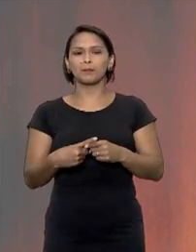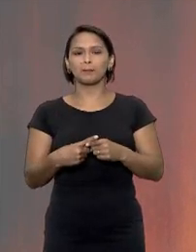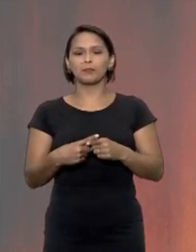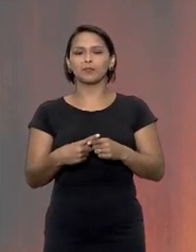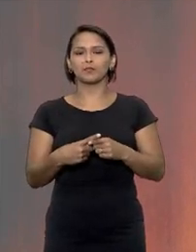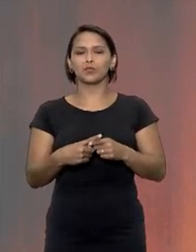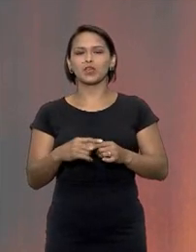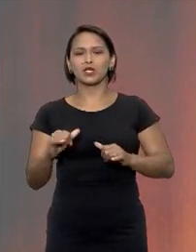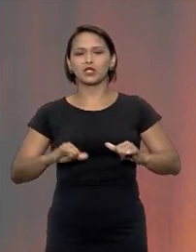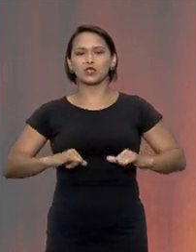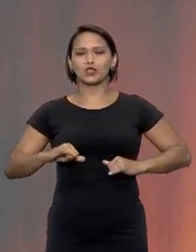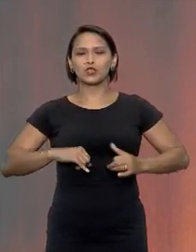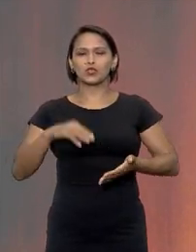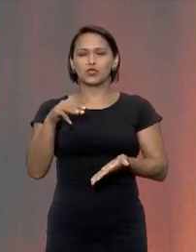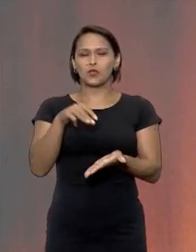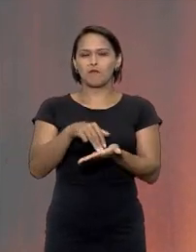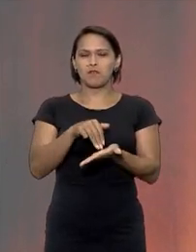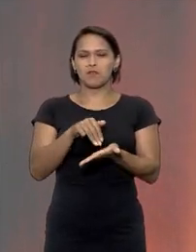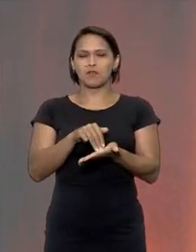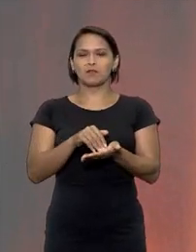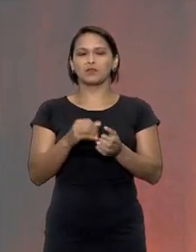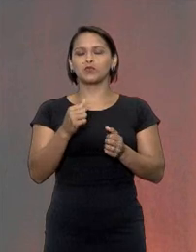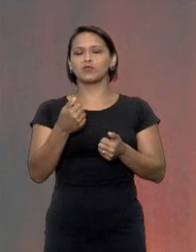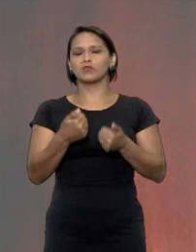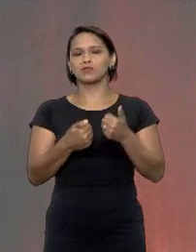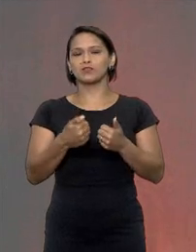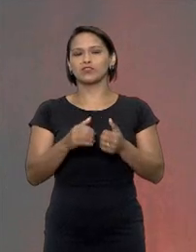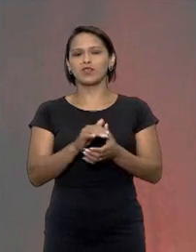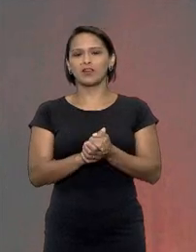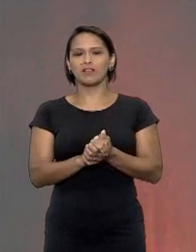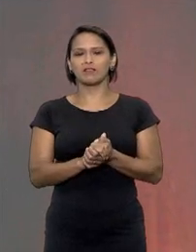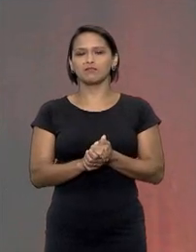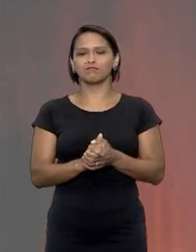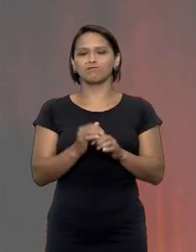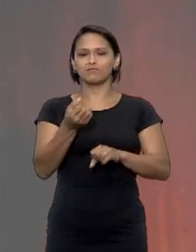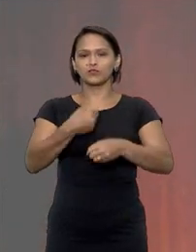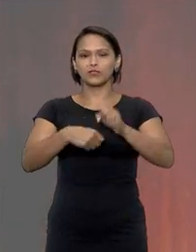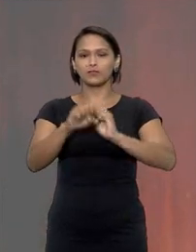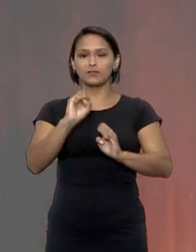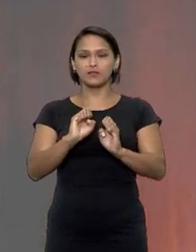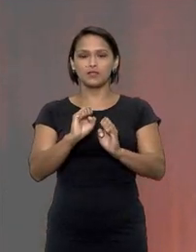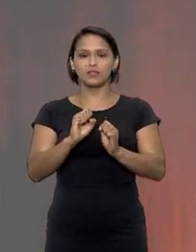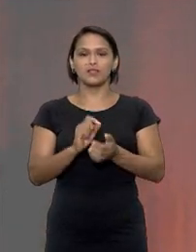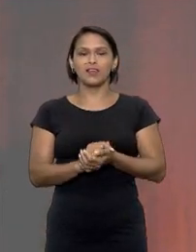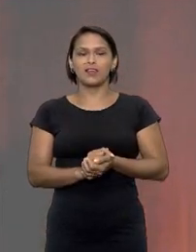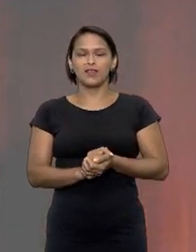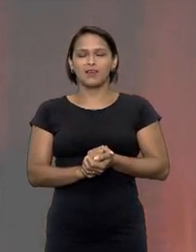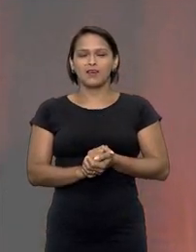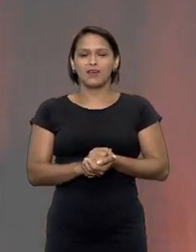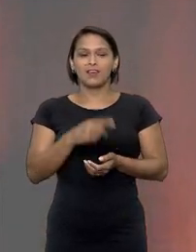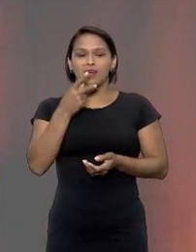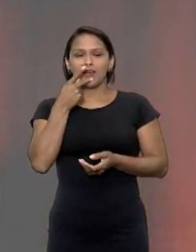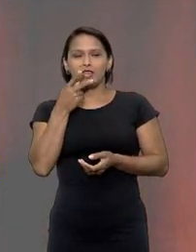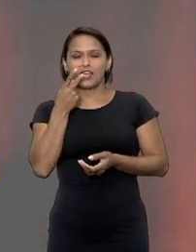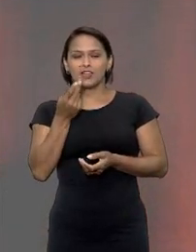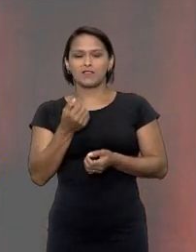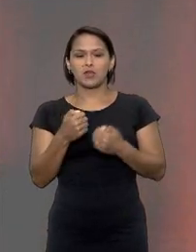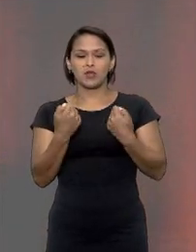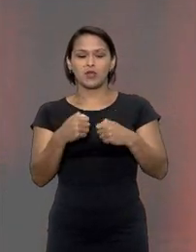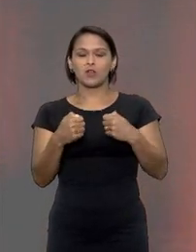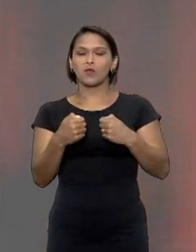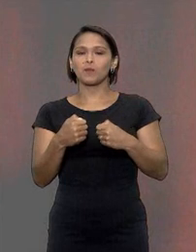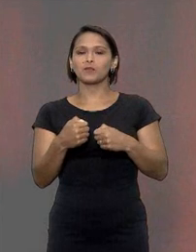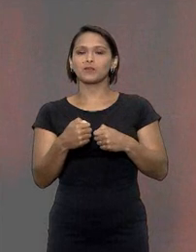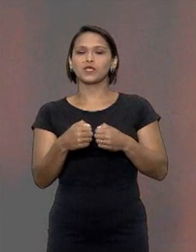uma multa. Ele falava que tinha uma banca de equipamentos eletrônicos. E aí ele falou, eu